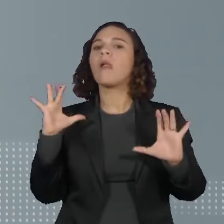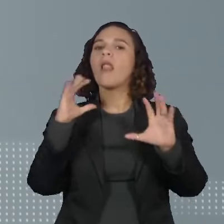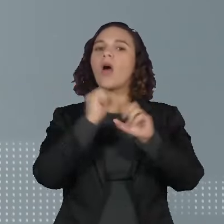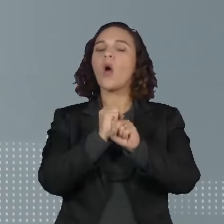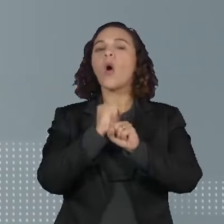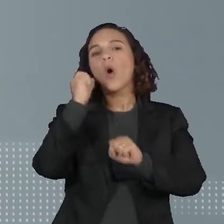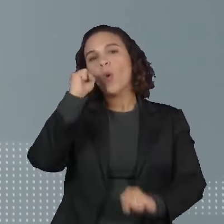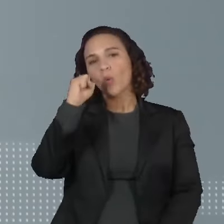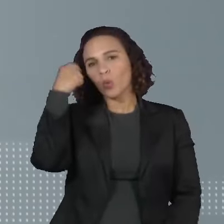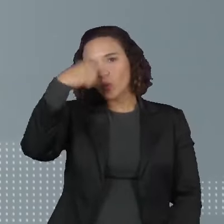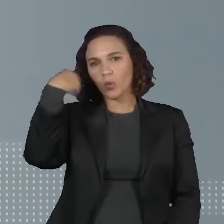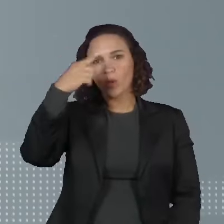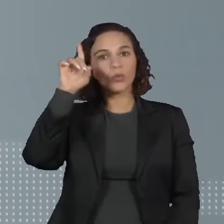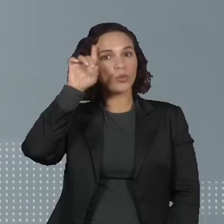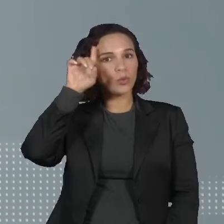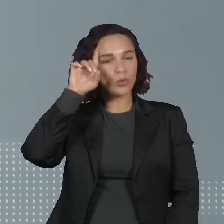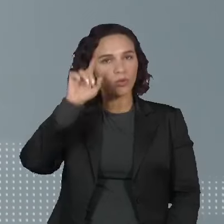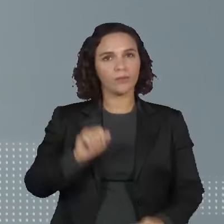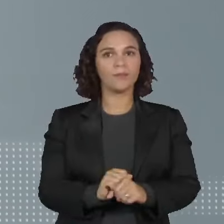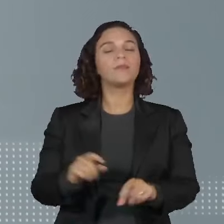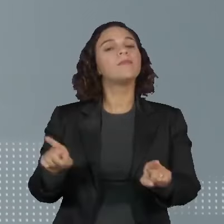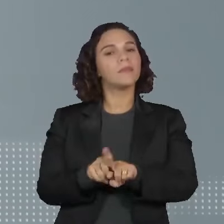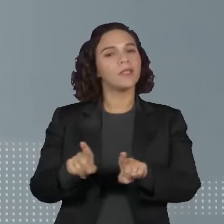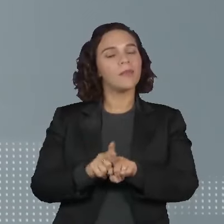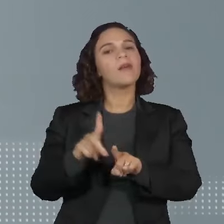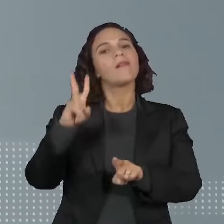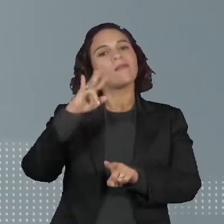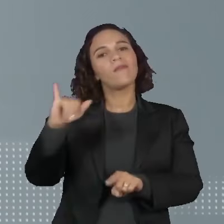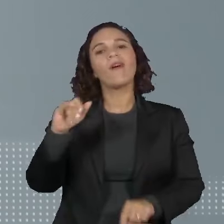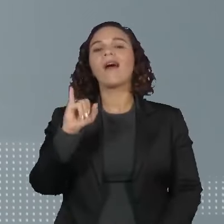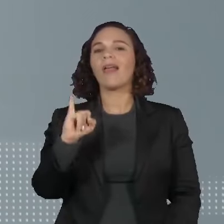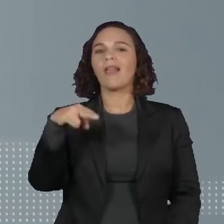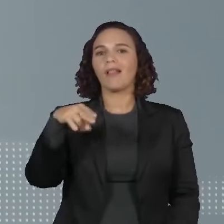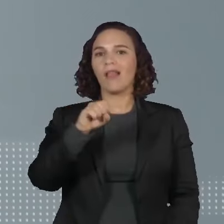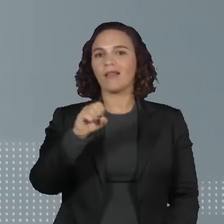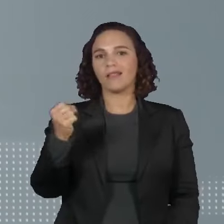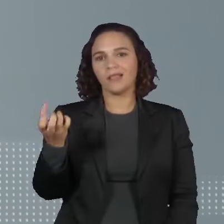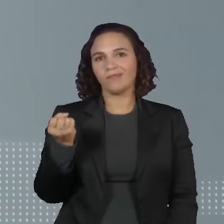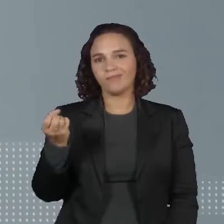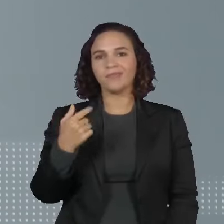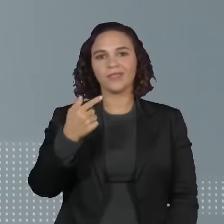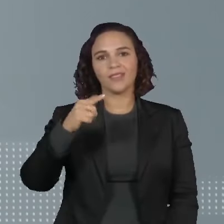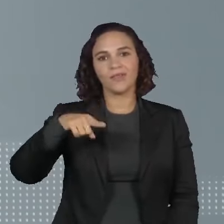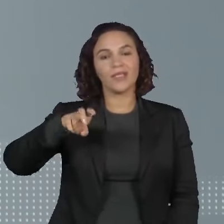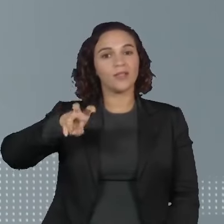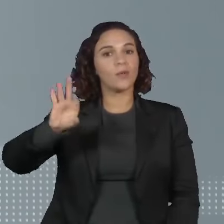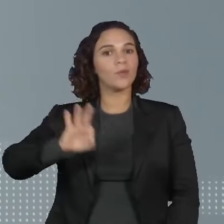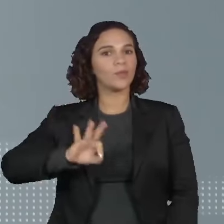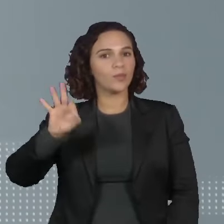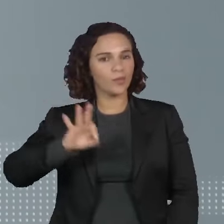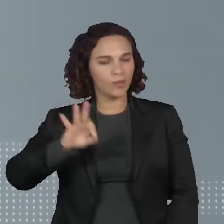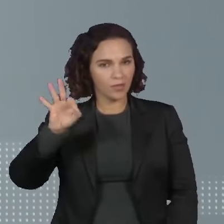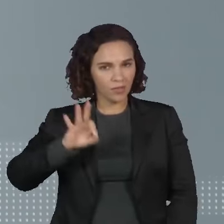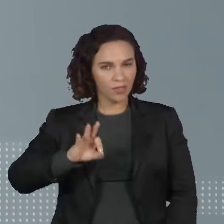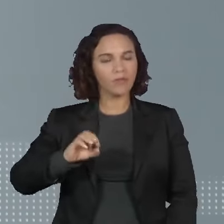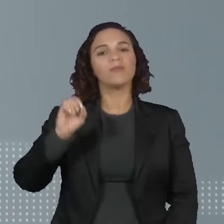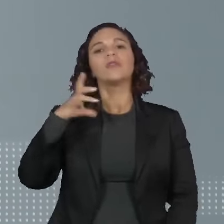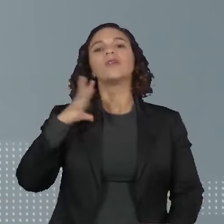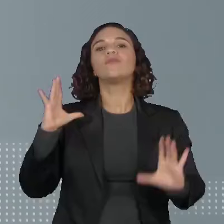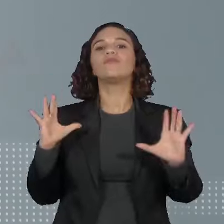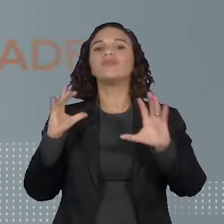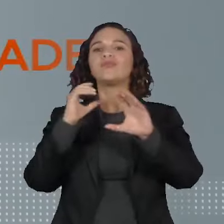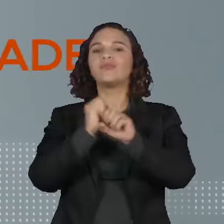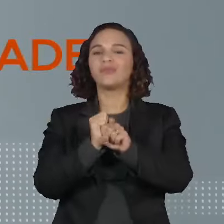oito horas diárias. Há ainda a previsão de uma contribuição previdenciária de 7,5% em cima da remuneração